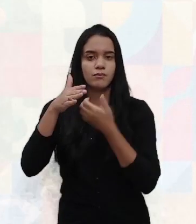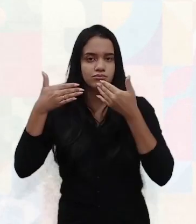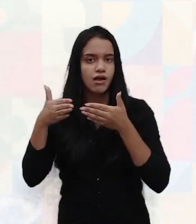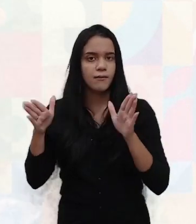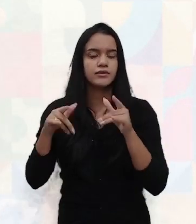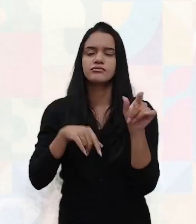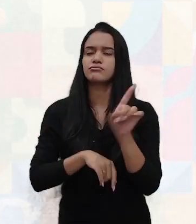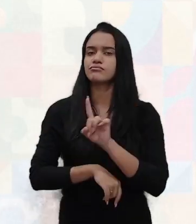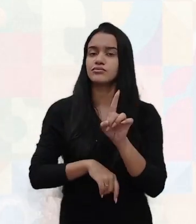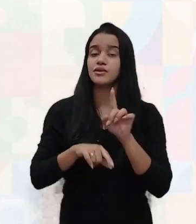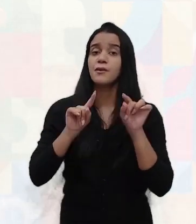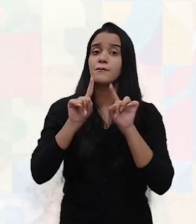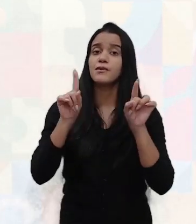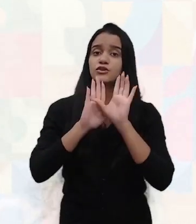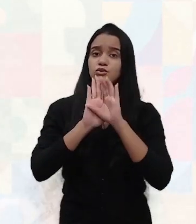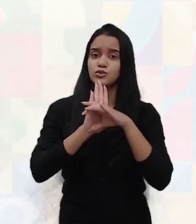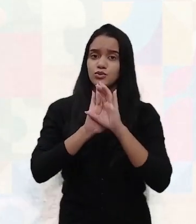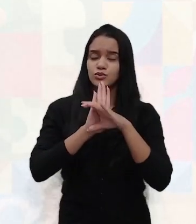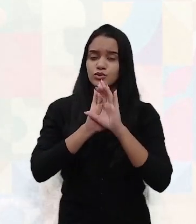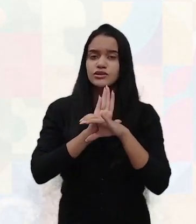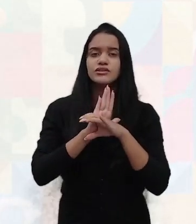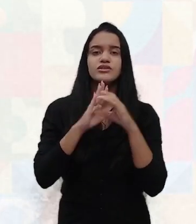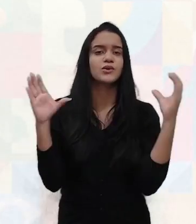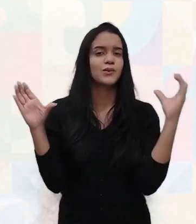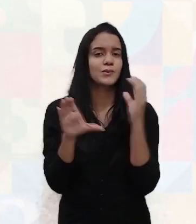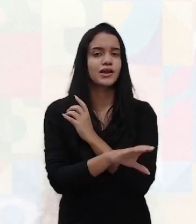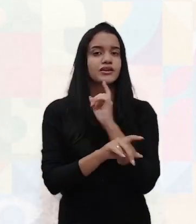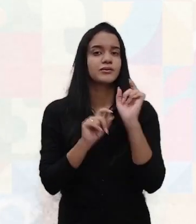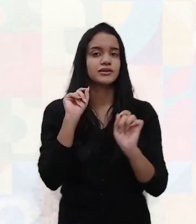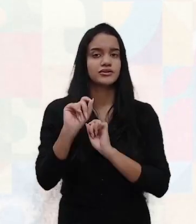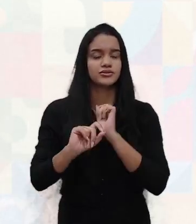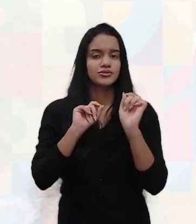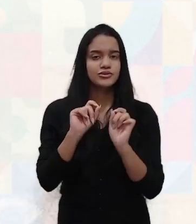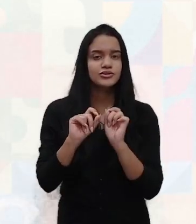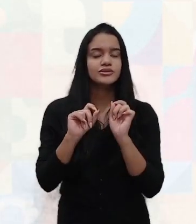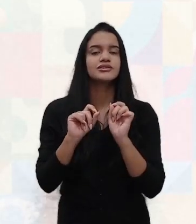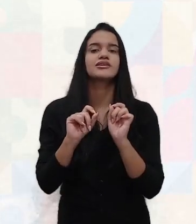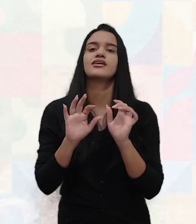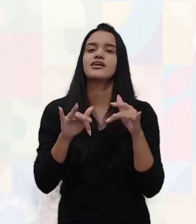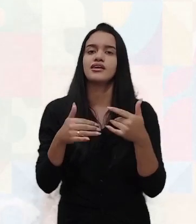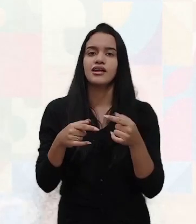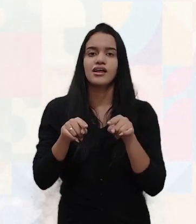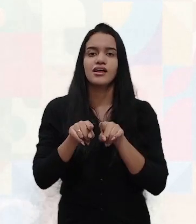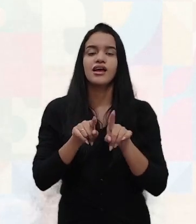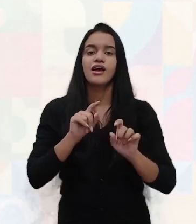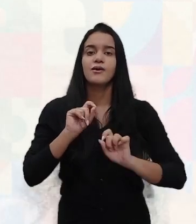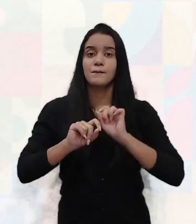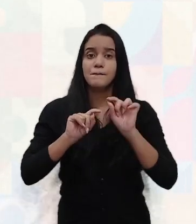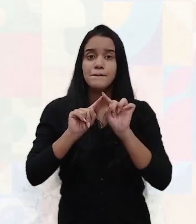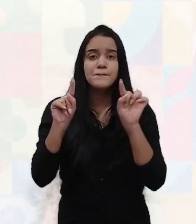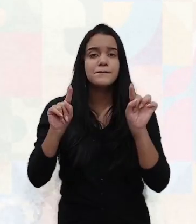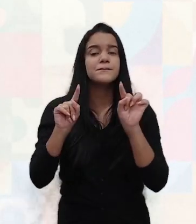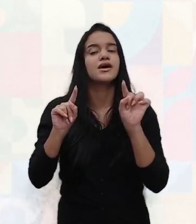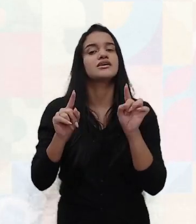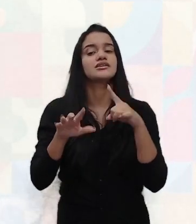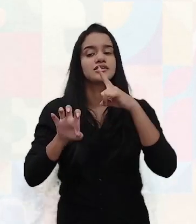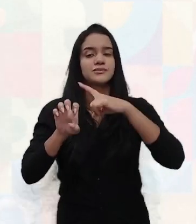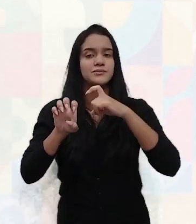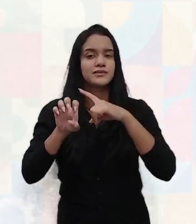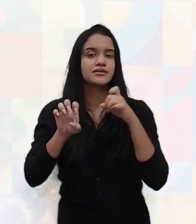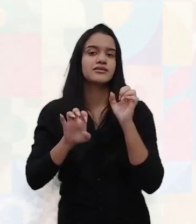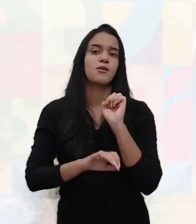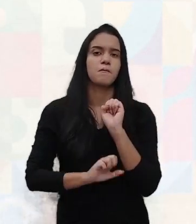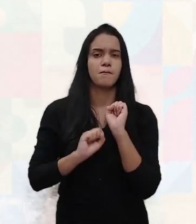Embora isso, o conceito esteja completamente intrínseco em relação a isso, mas empreendedorismo você